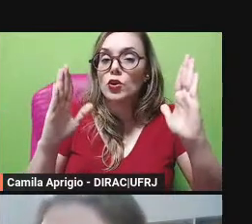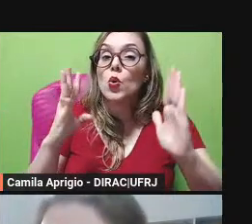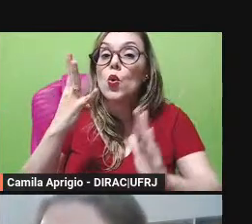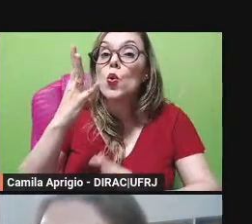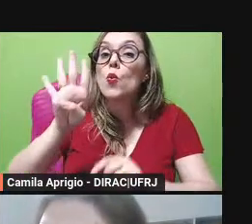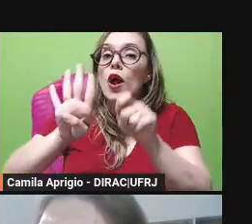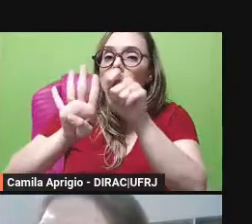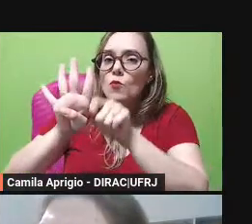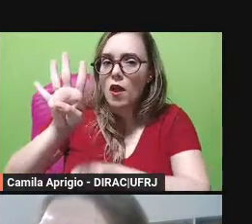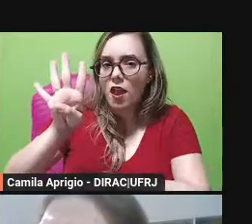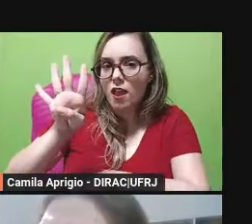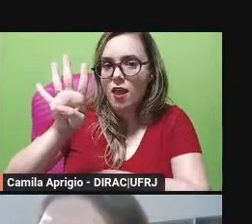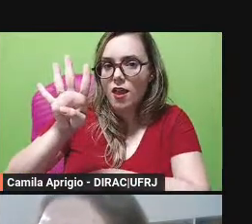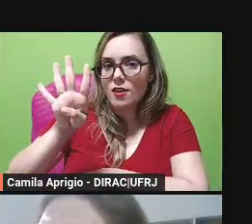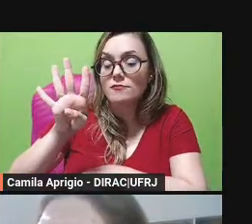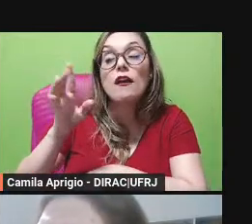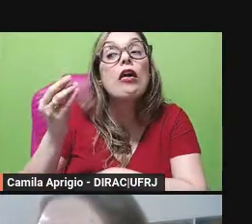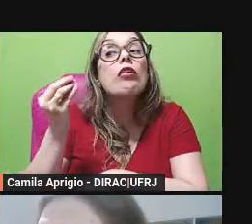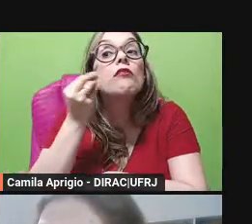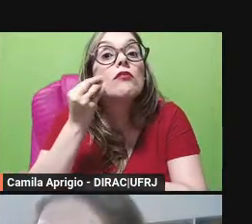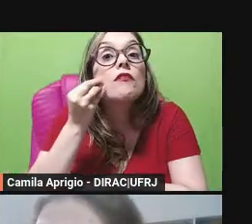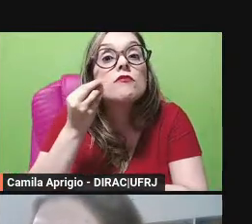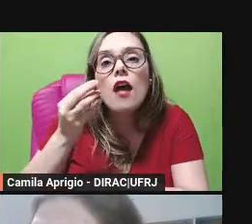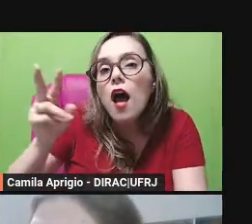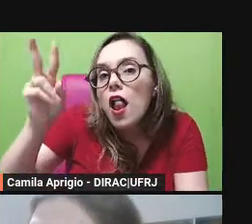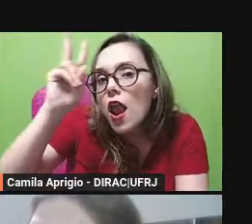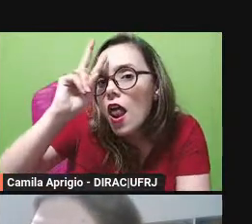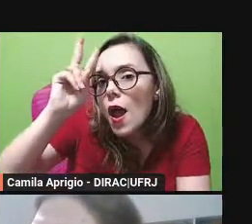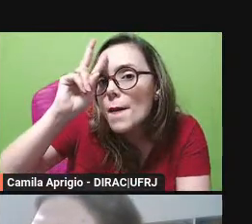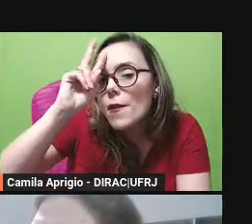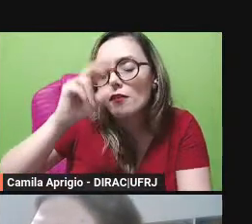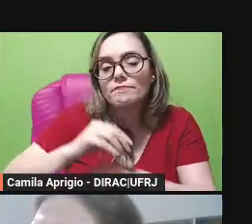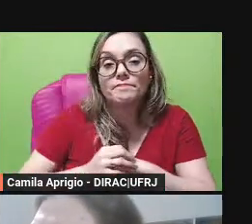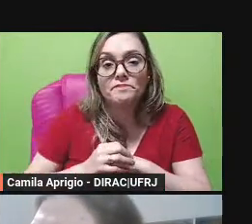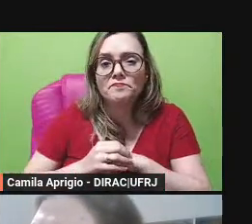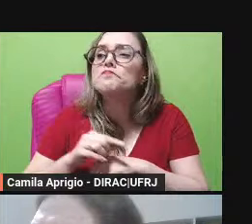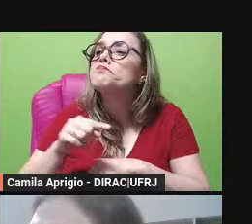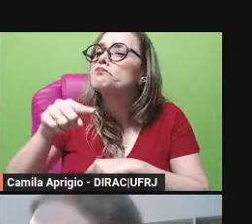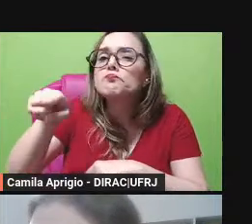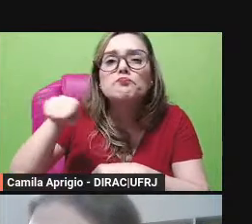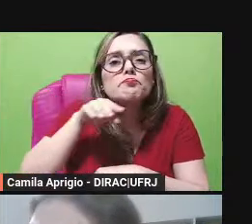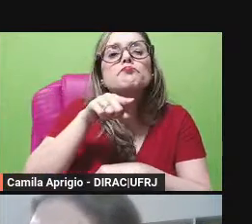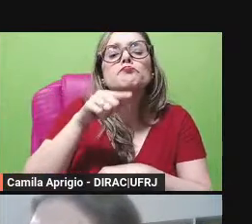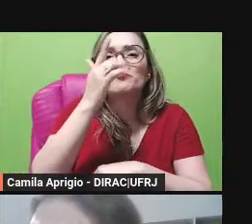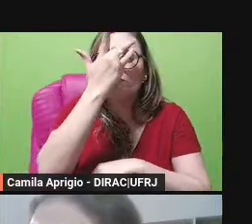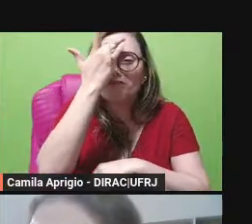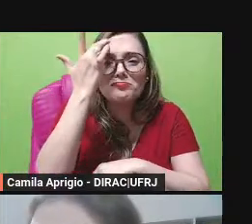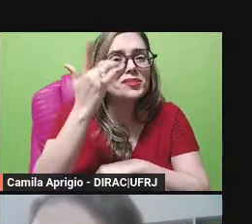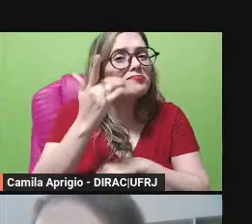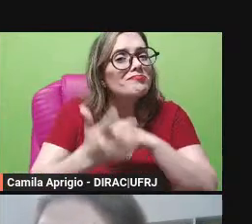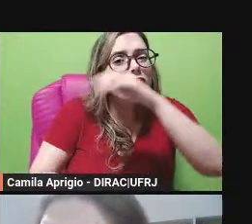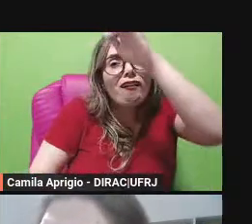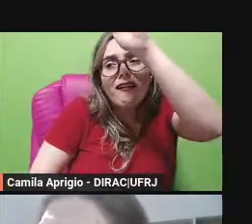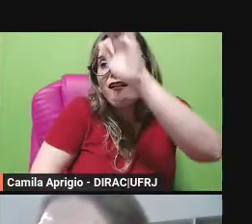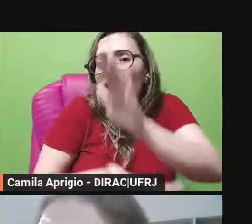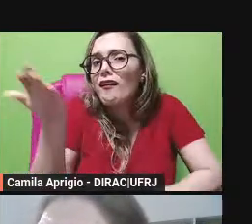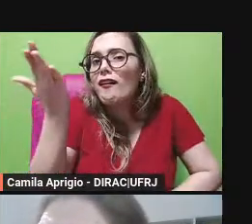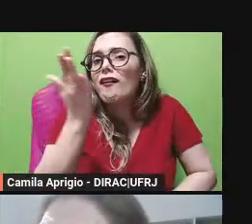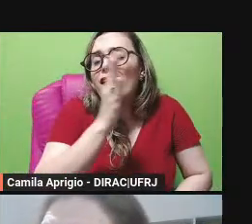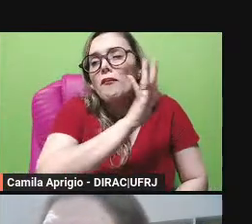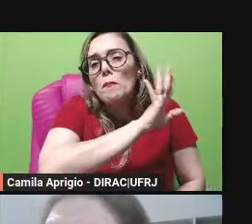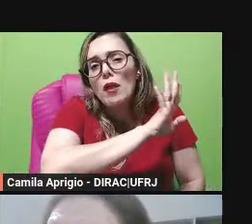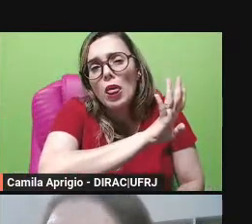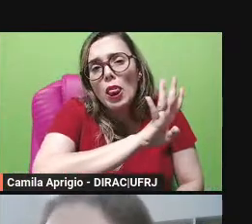os rapazes foram embora desesperados considerando perdido o dinheiro e